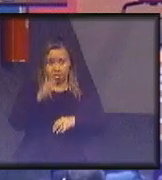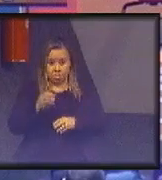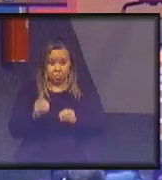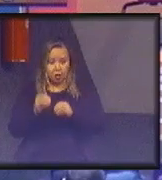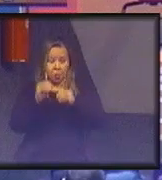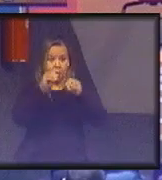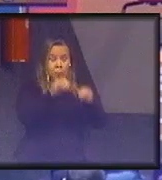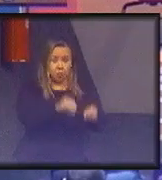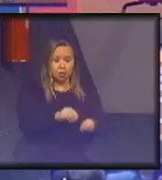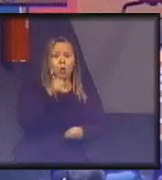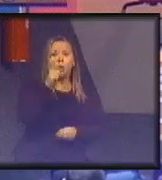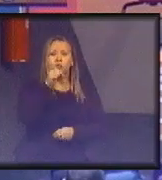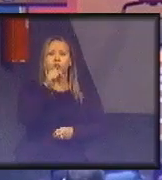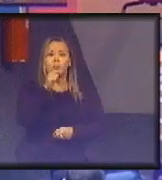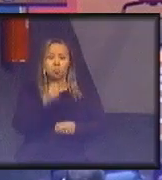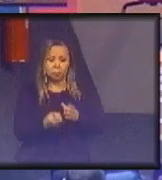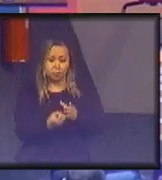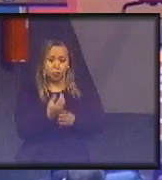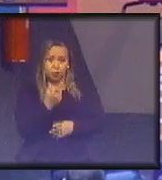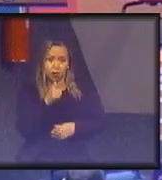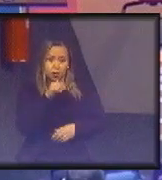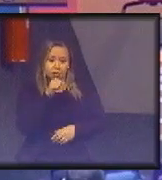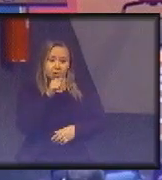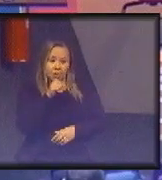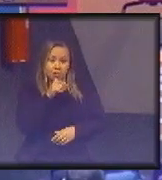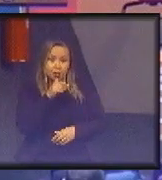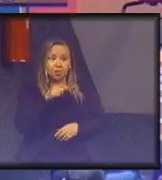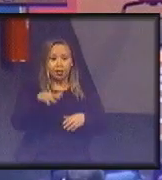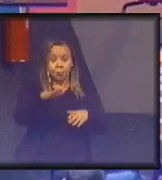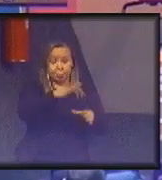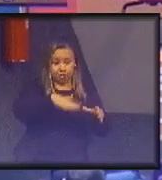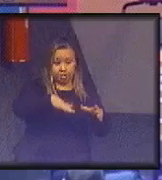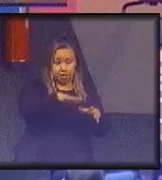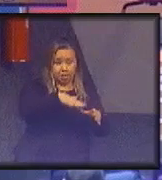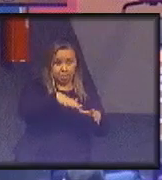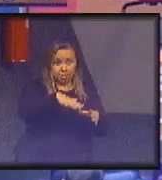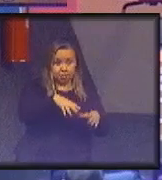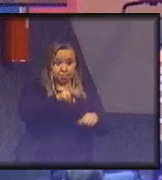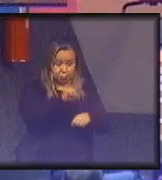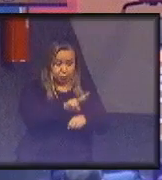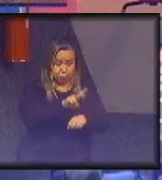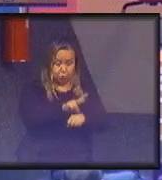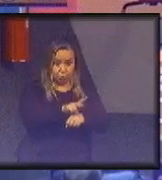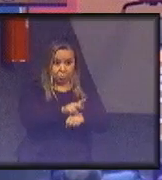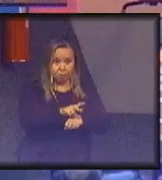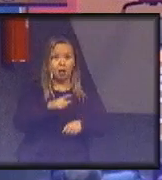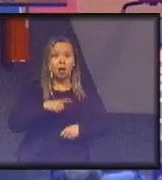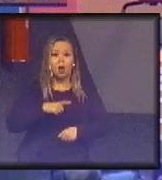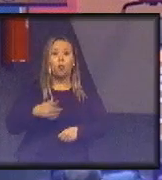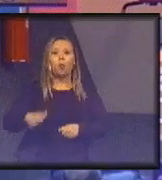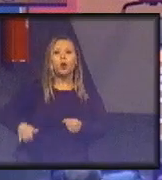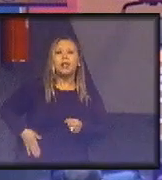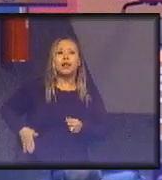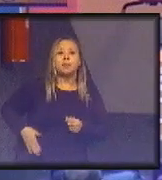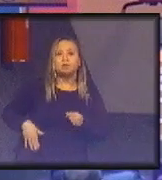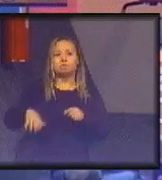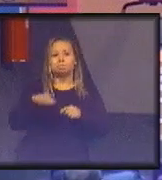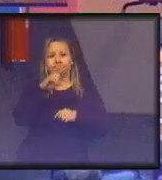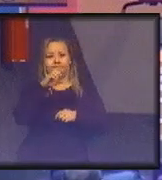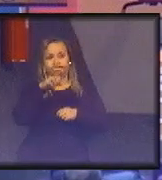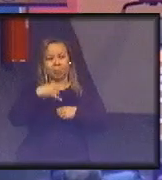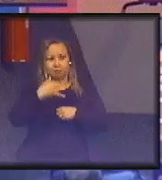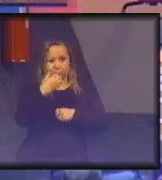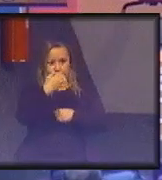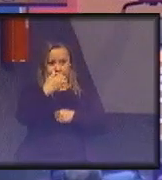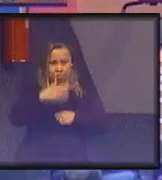mananciais e áreas protegidas é o crime organizado. Saiu uma matéria no Estadão na segunda-feira. Segunda